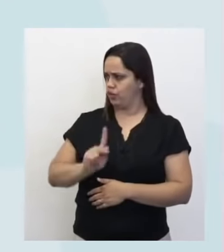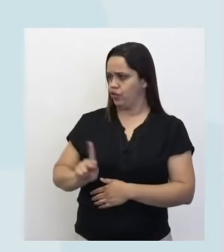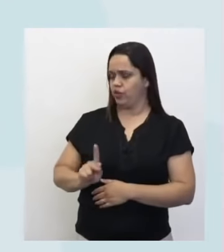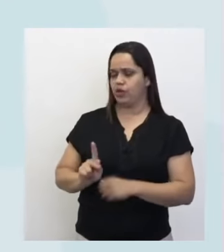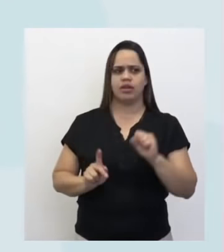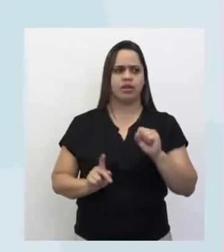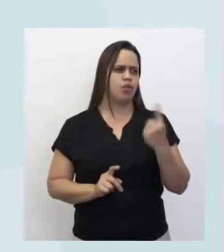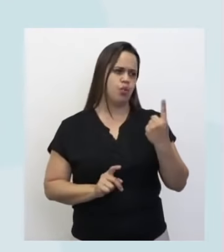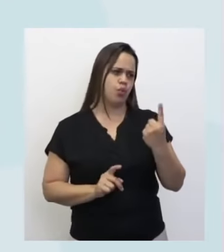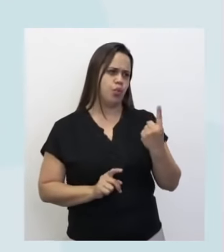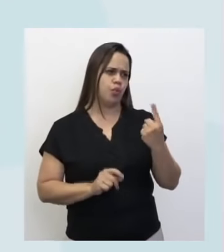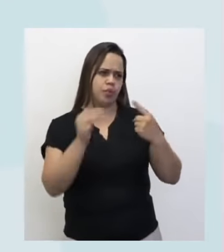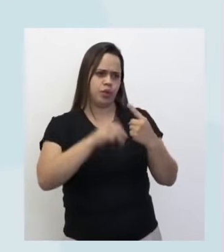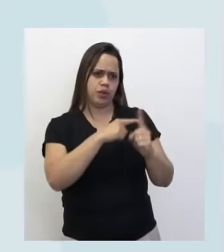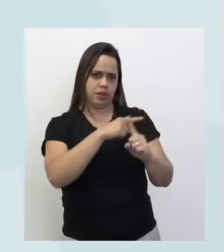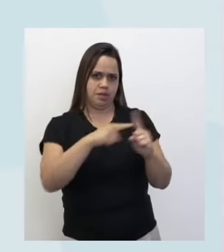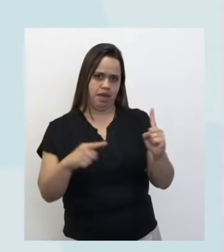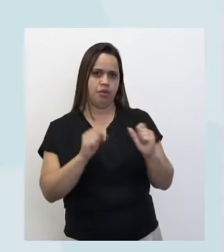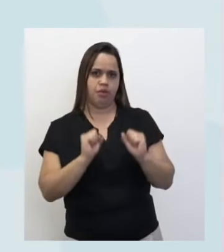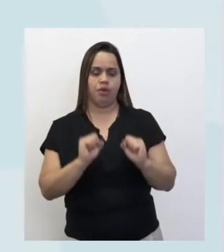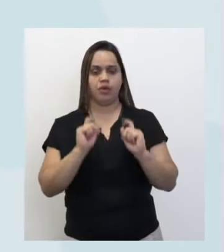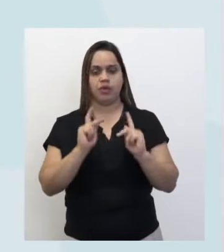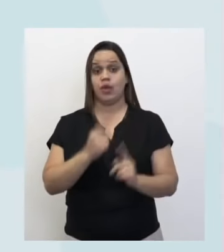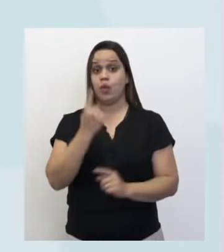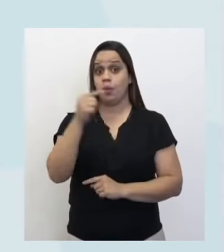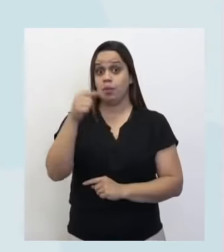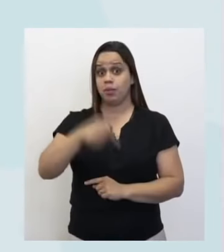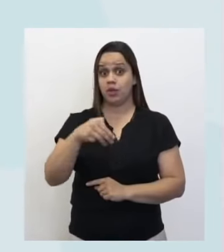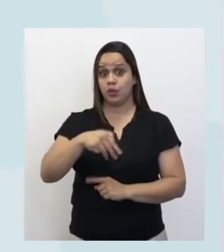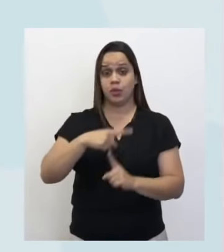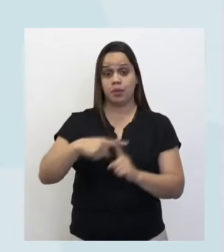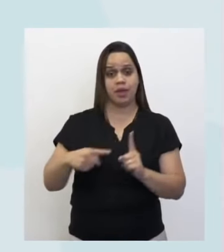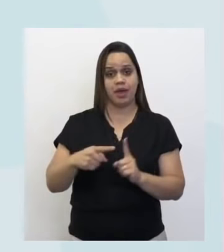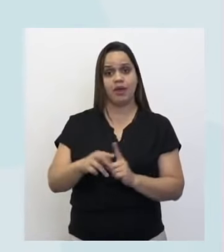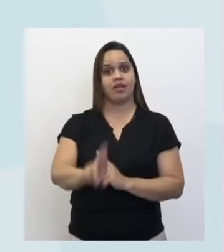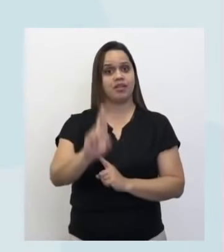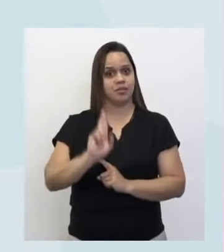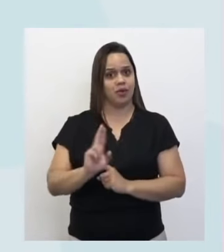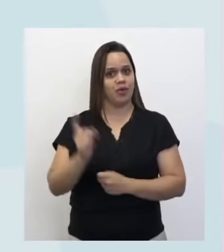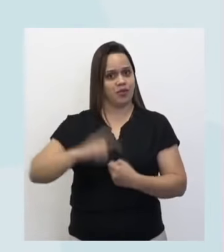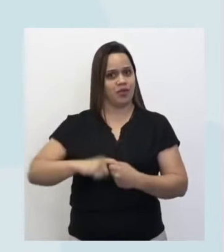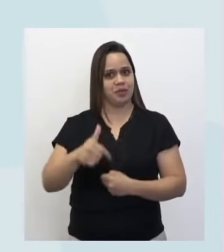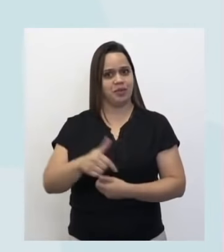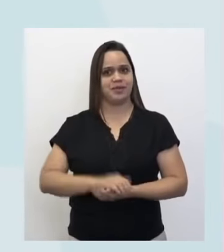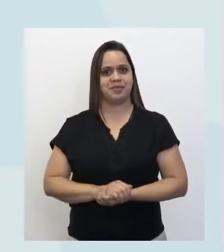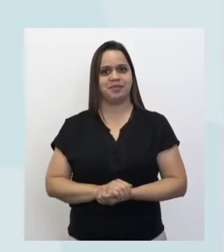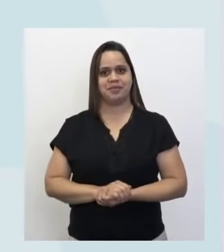um minuto e meio, né, porque são duas, né? Então vamos lá, um minuto e meio. Já já a gente volta.